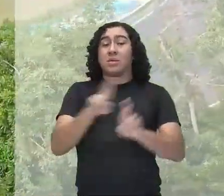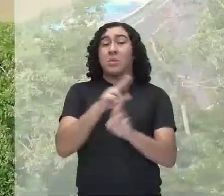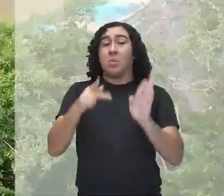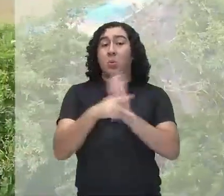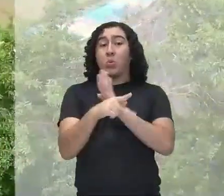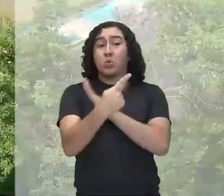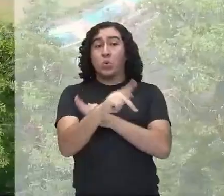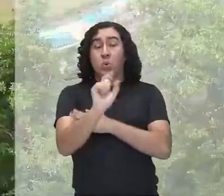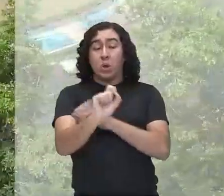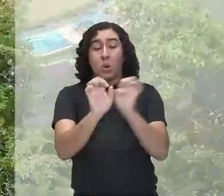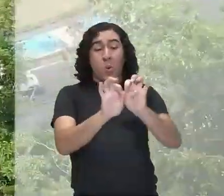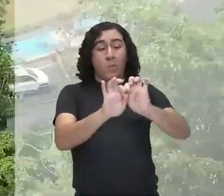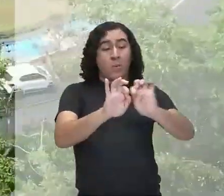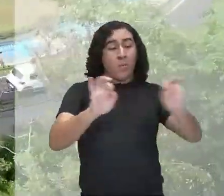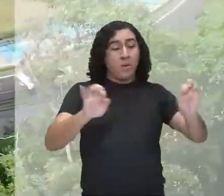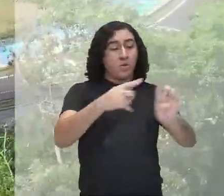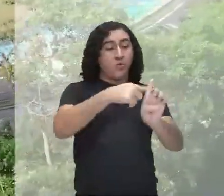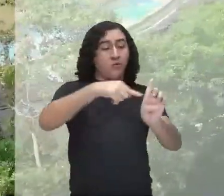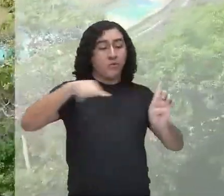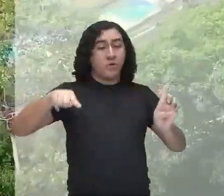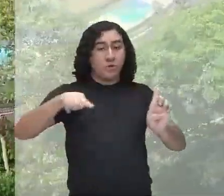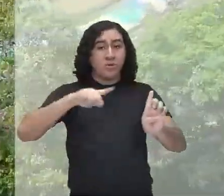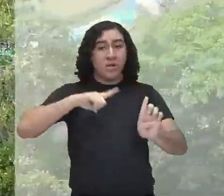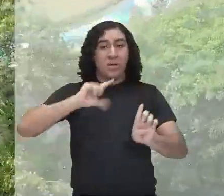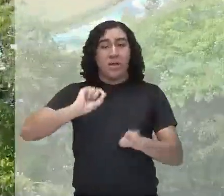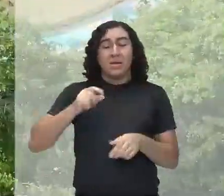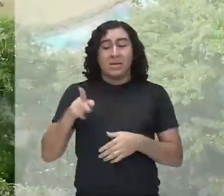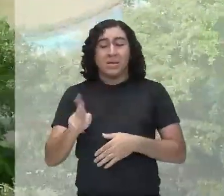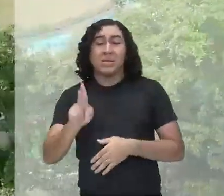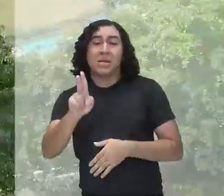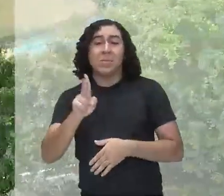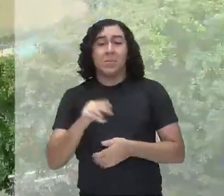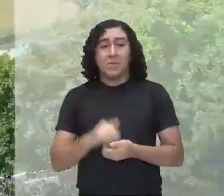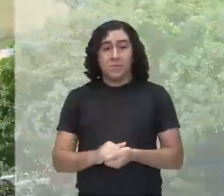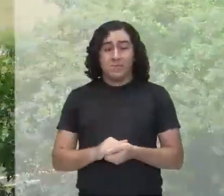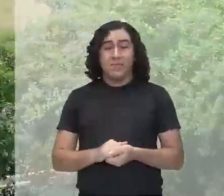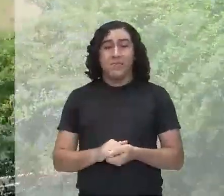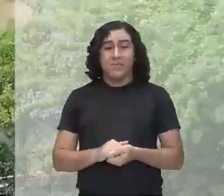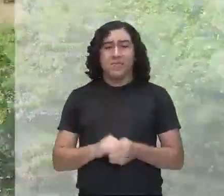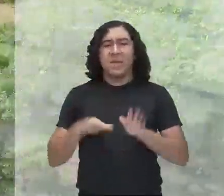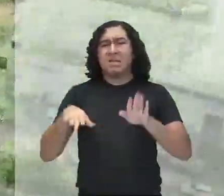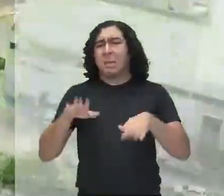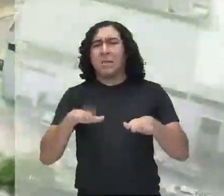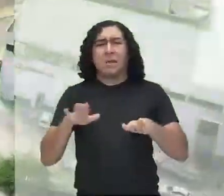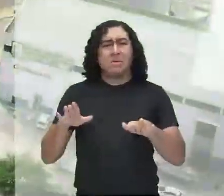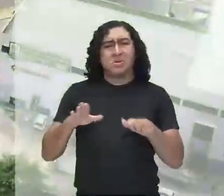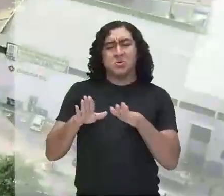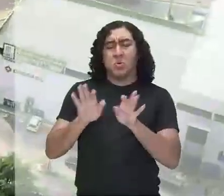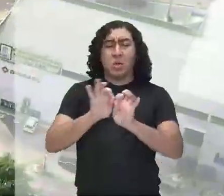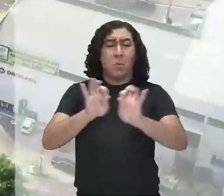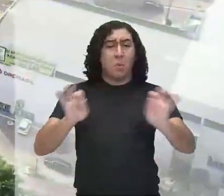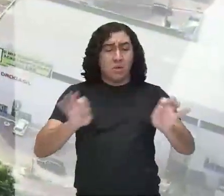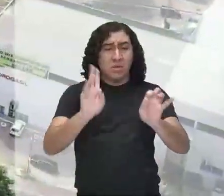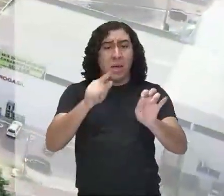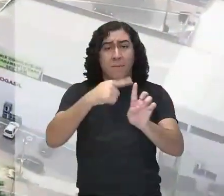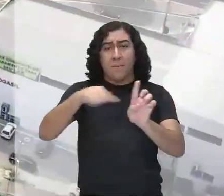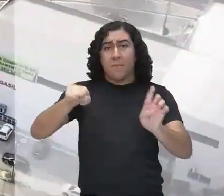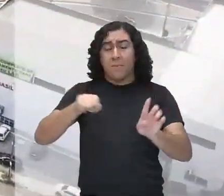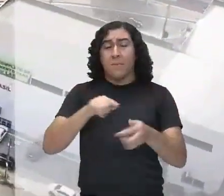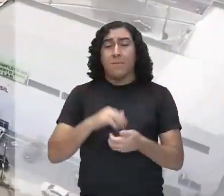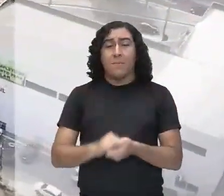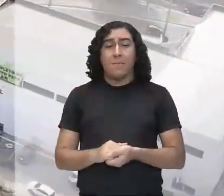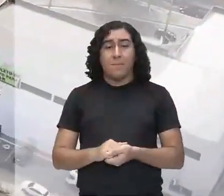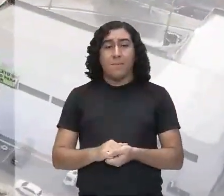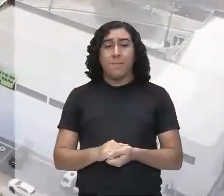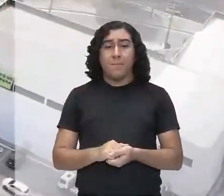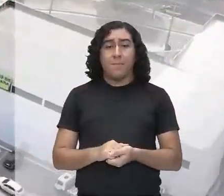O comprimento dividido pelo diâmetro, ele vai dar sempre o mesmo número, independente do tamanho que é o círculo. Quando a gente fala que é sempre o mesmo número,